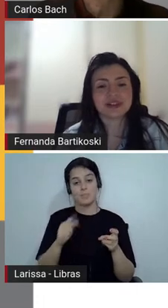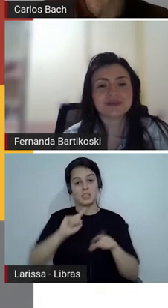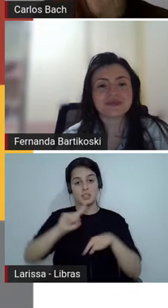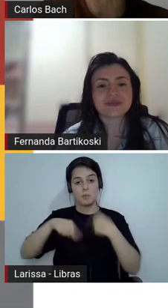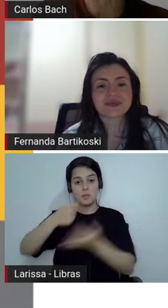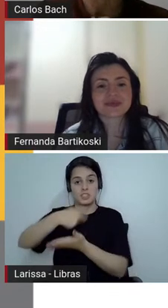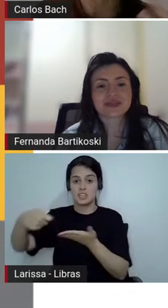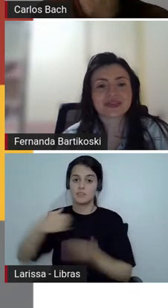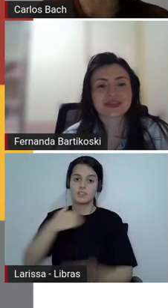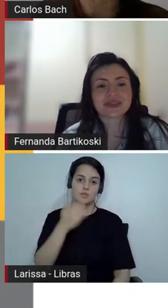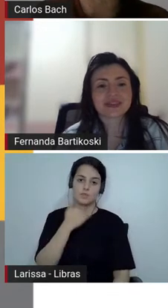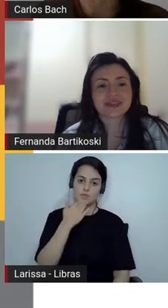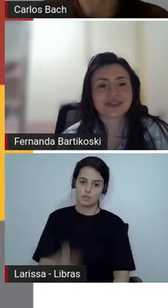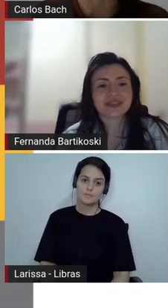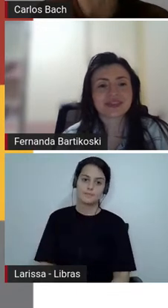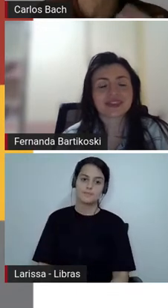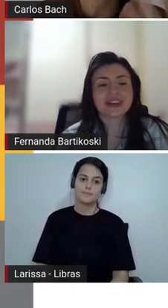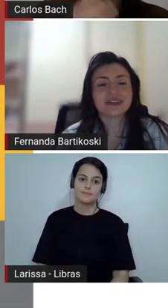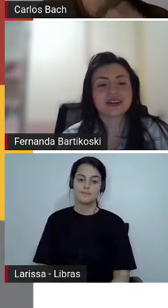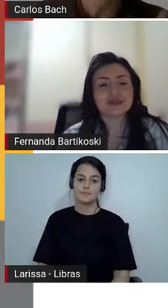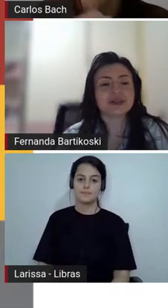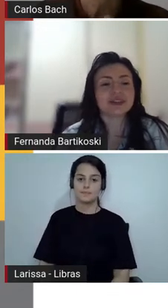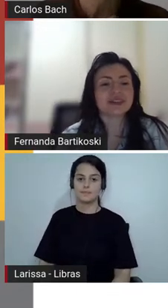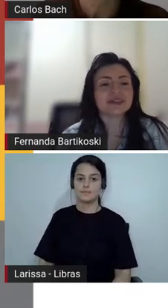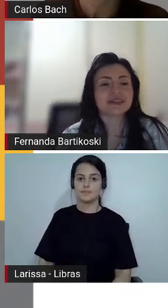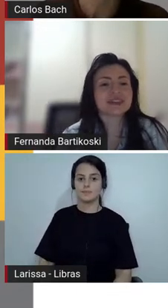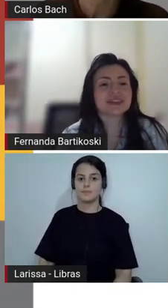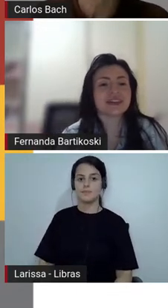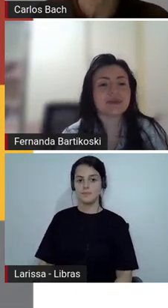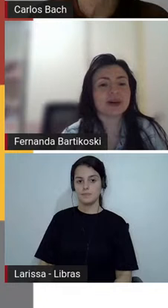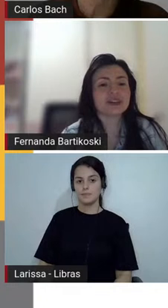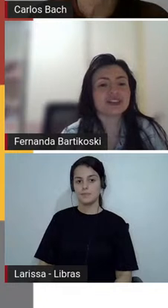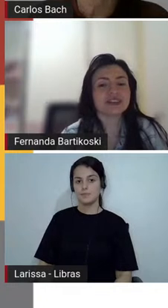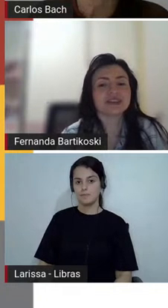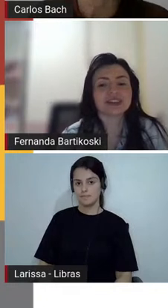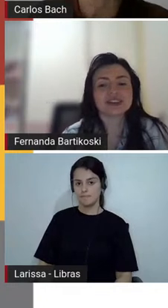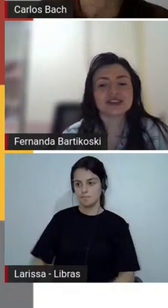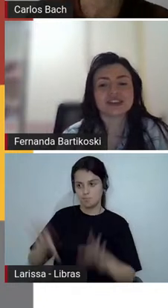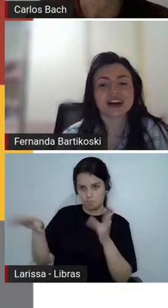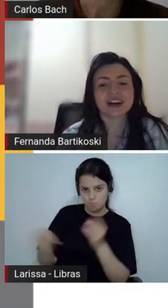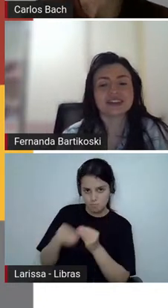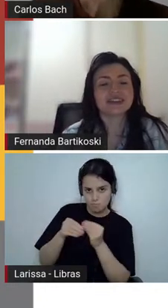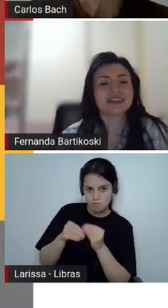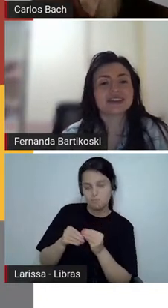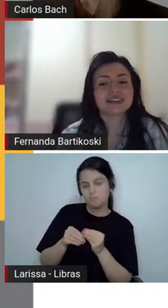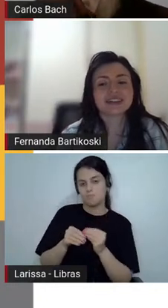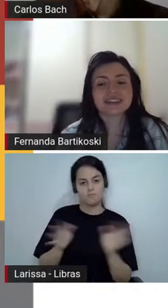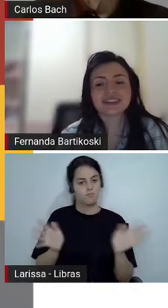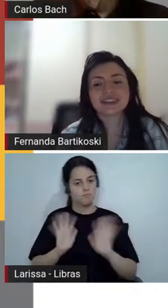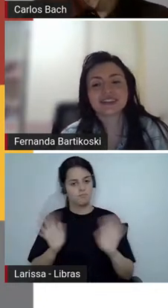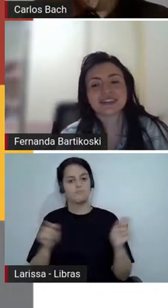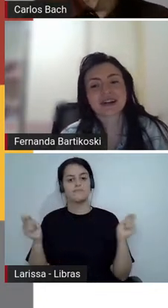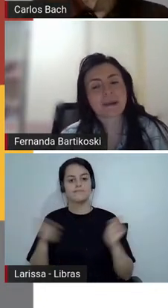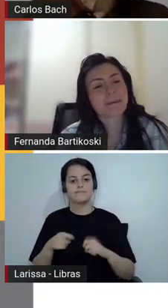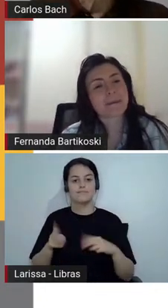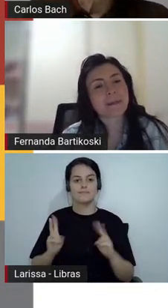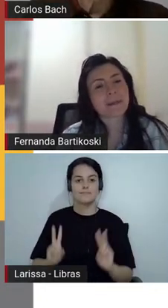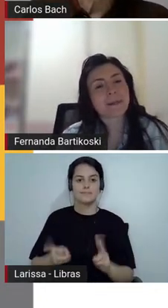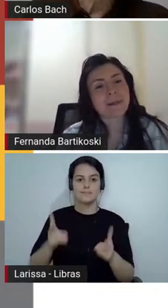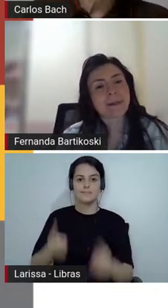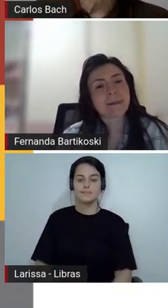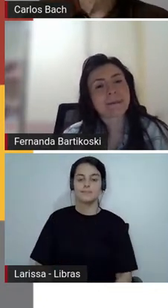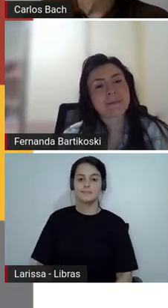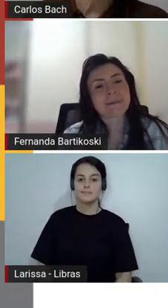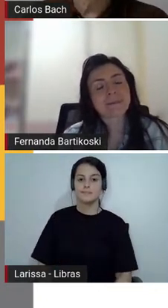não sei Fernanda também se tu tem mas eu vou te falando sim pode ir porque a gente está deixamos